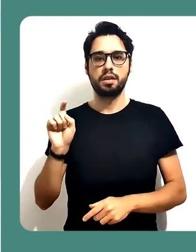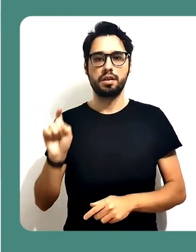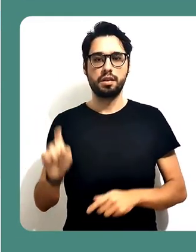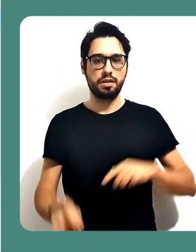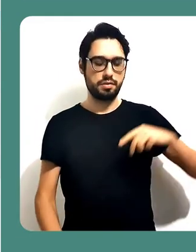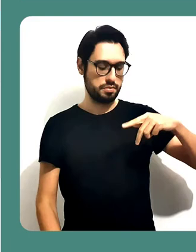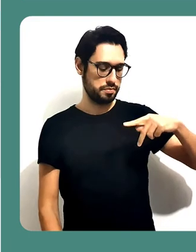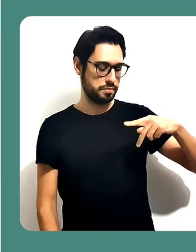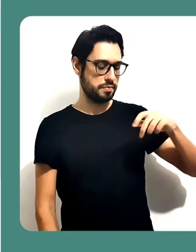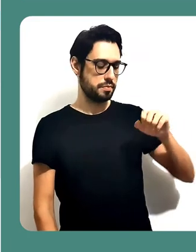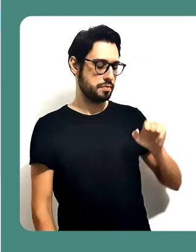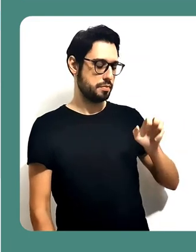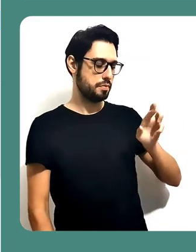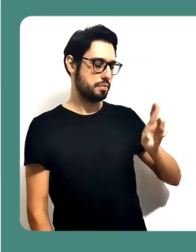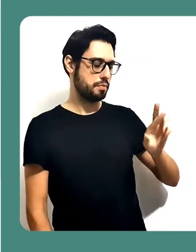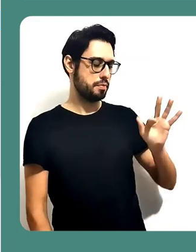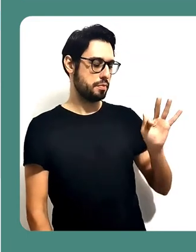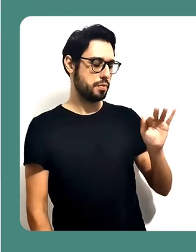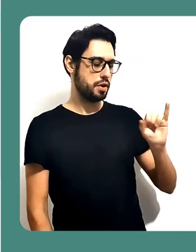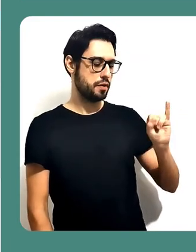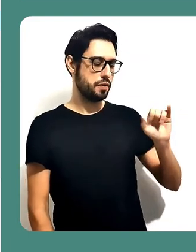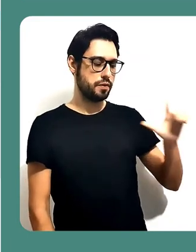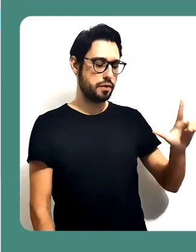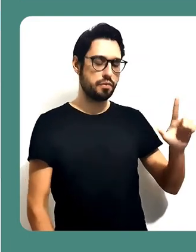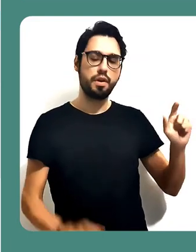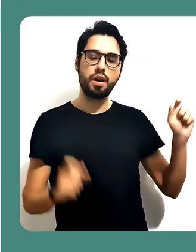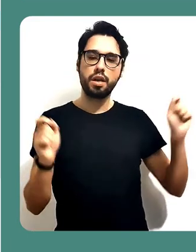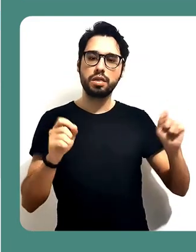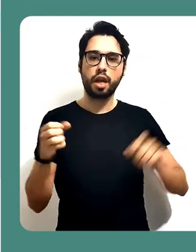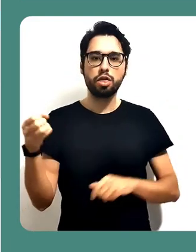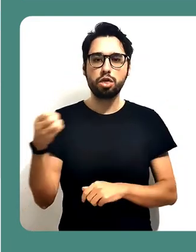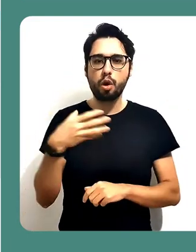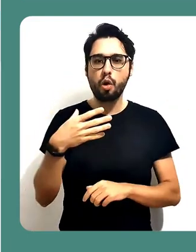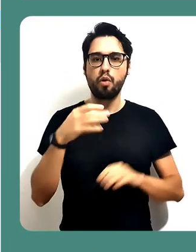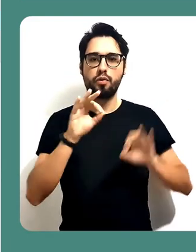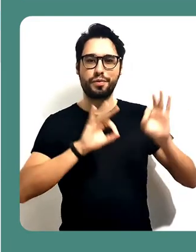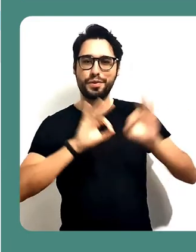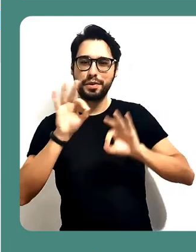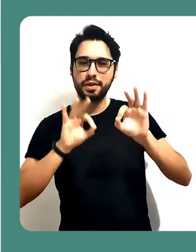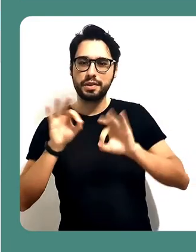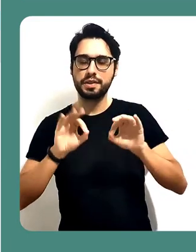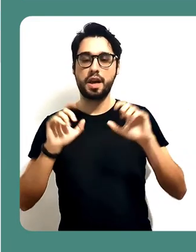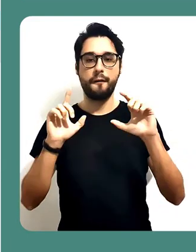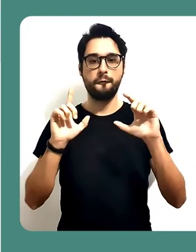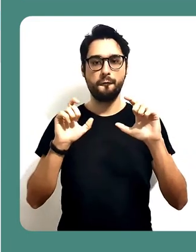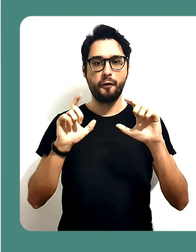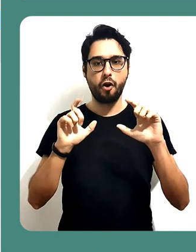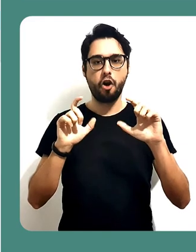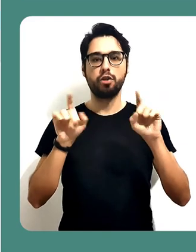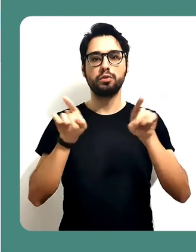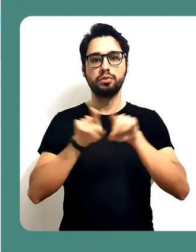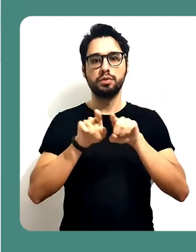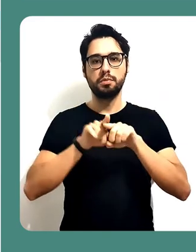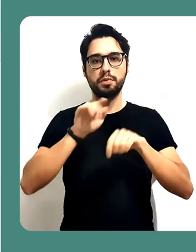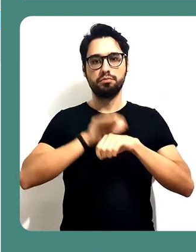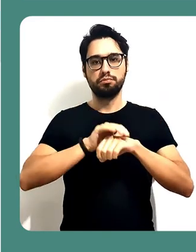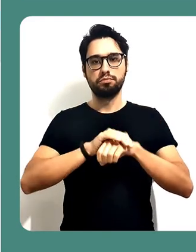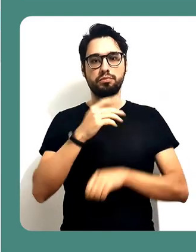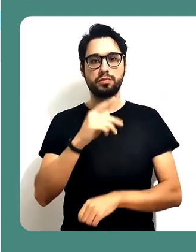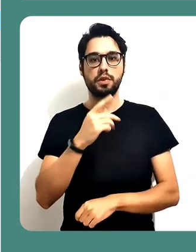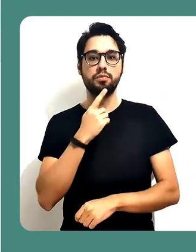perfil. É recomendado que você atualize os seus dados e, inclusive, insira uma nova